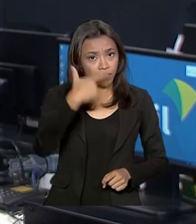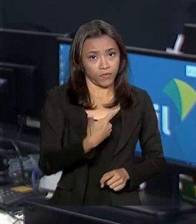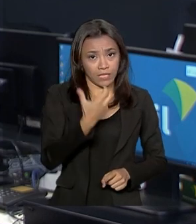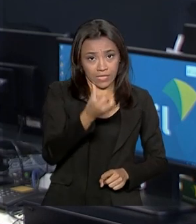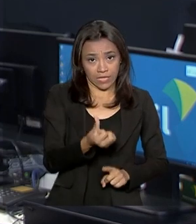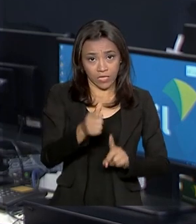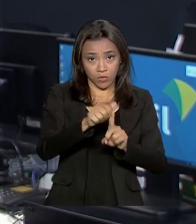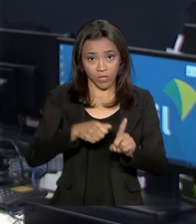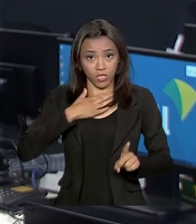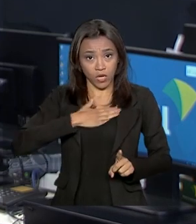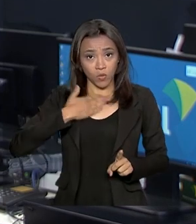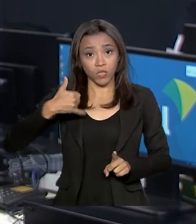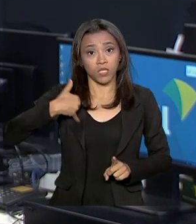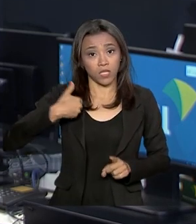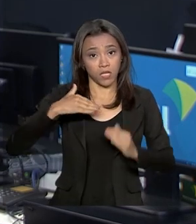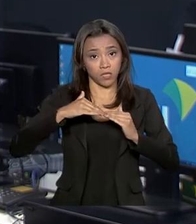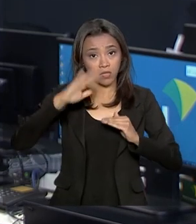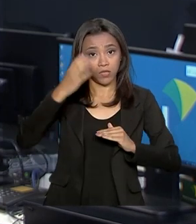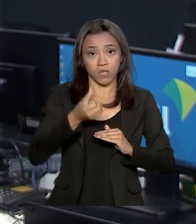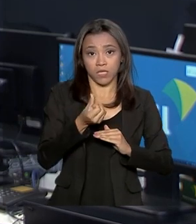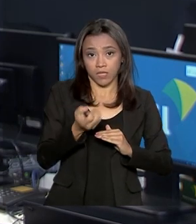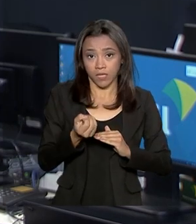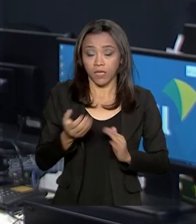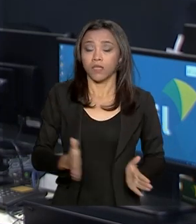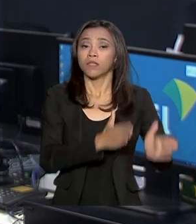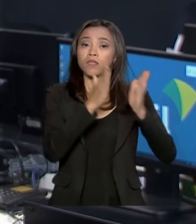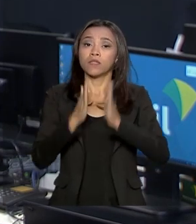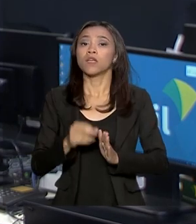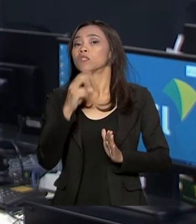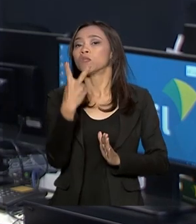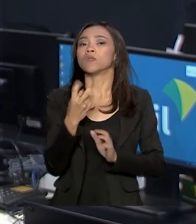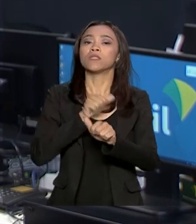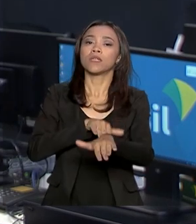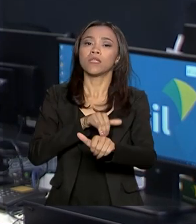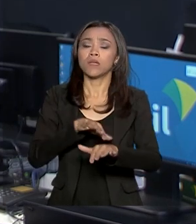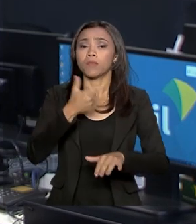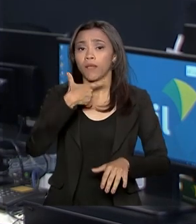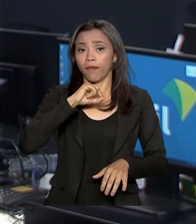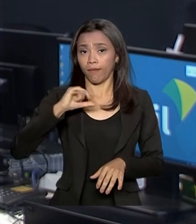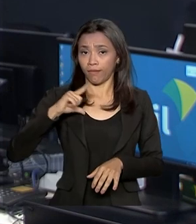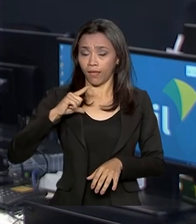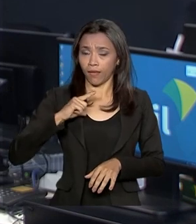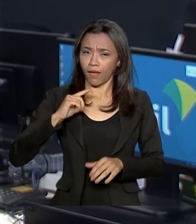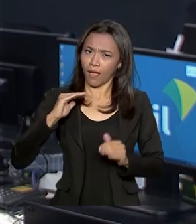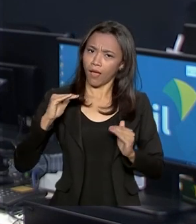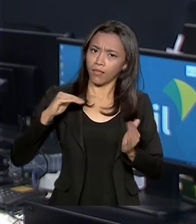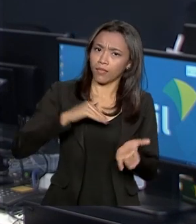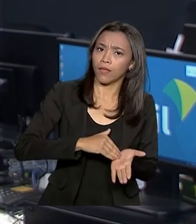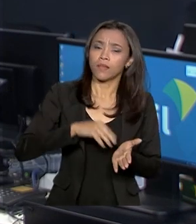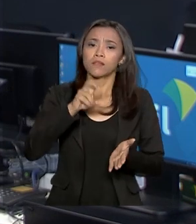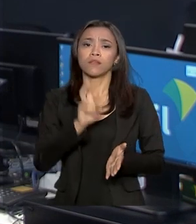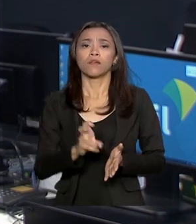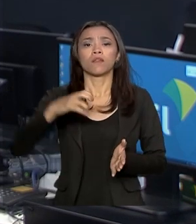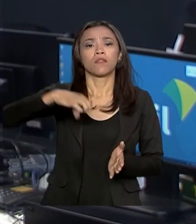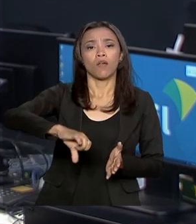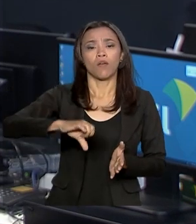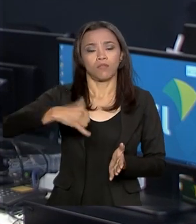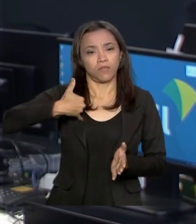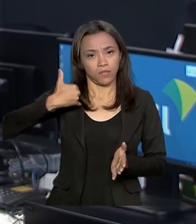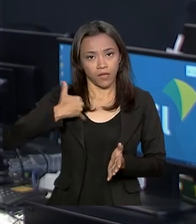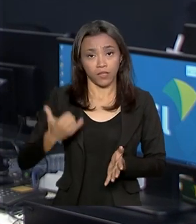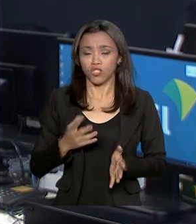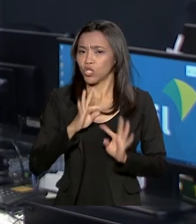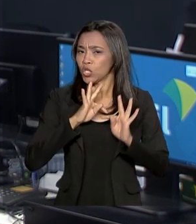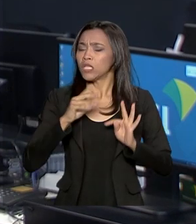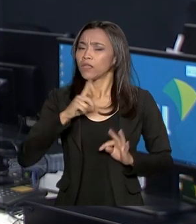agosto, para quem tem mais de 60 anos, e a partir de 2 de setembro, para quem tem até 59 anos. Tem direito ao saque